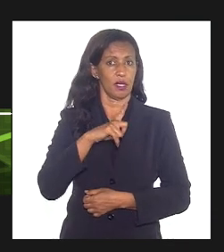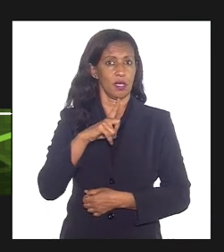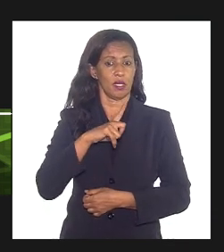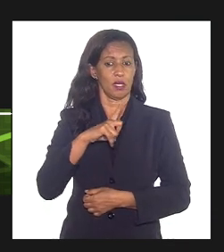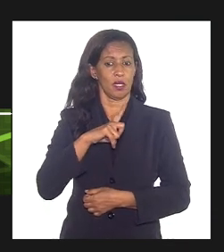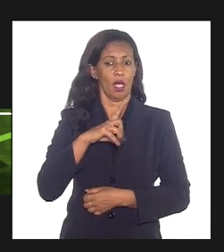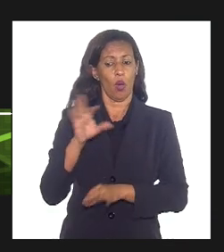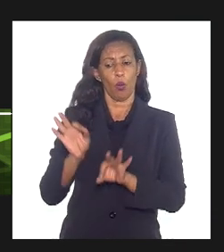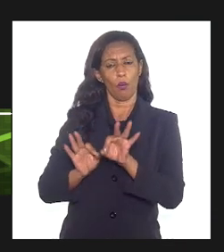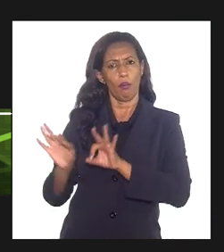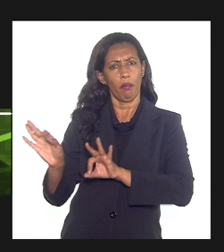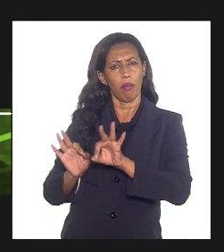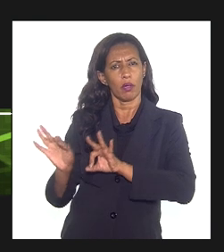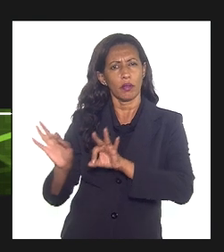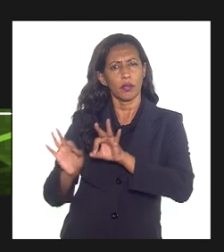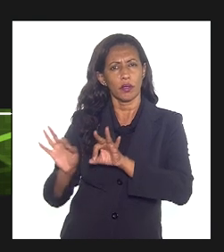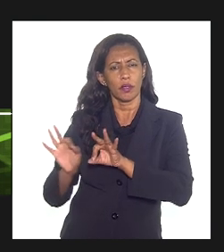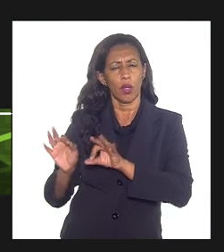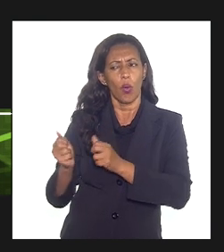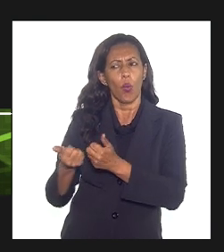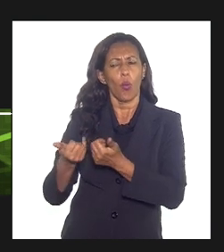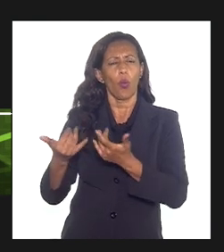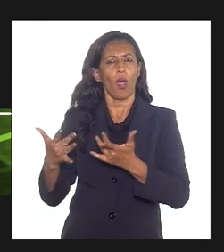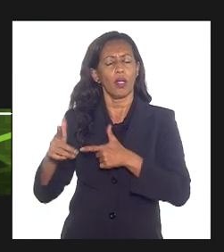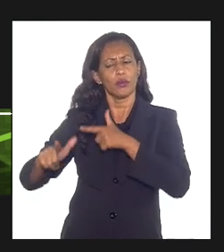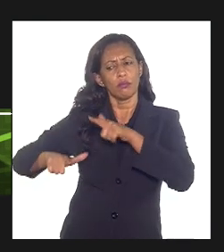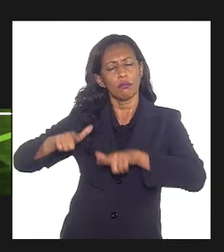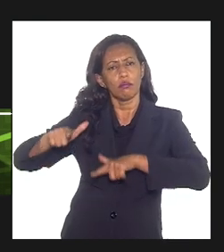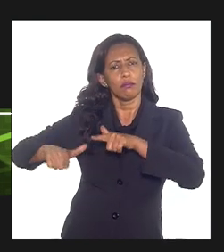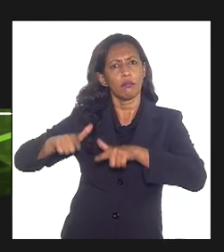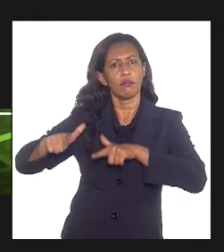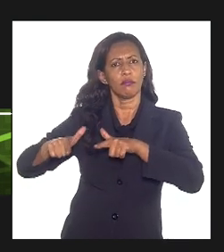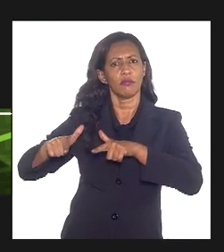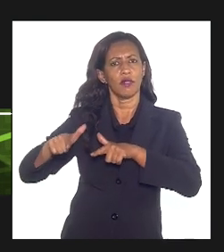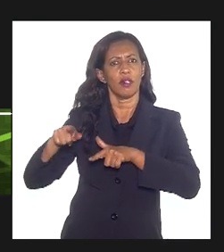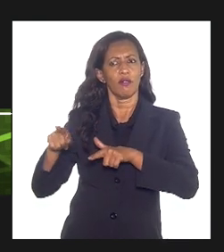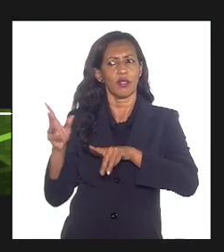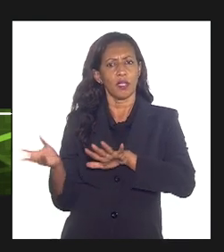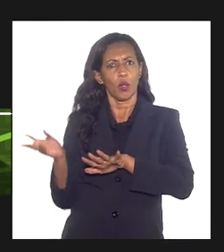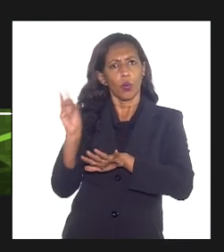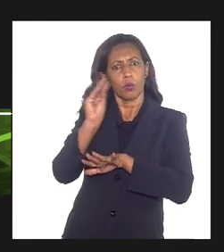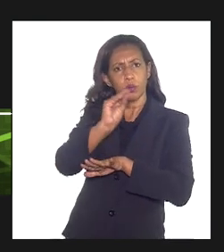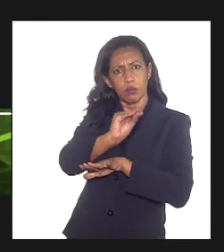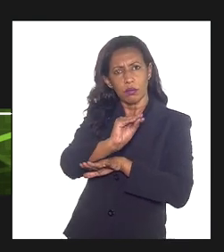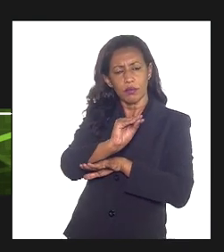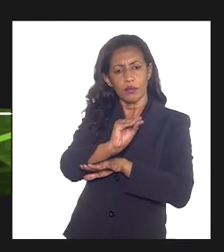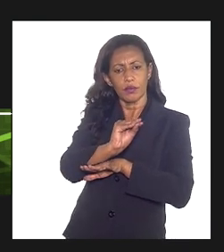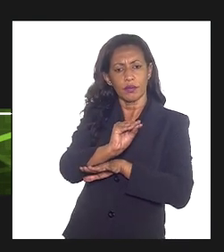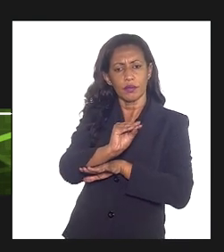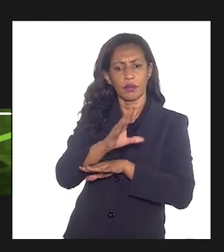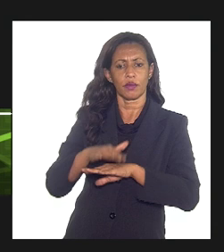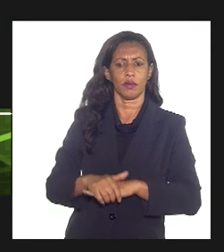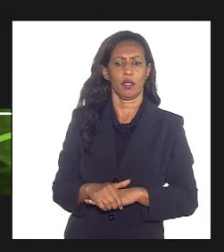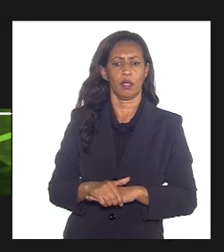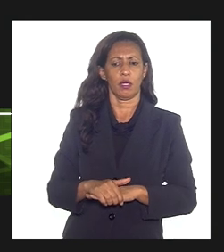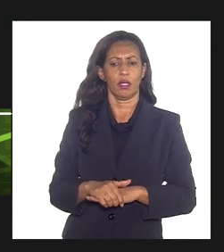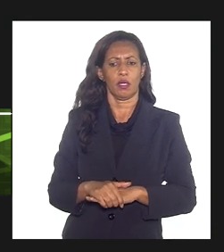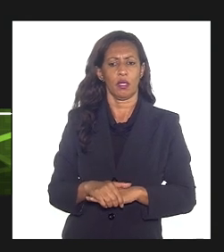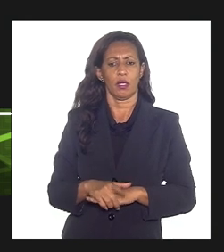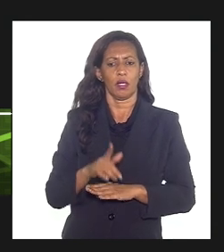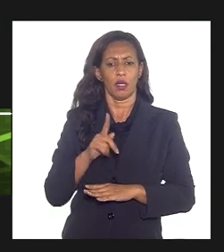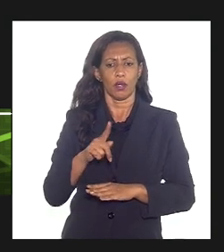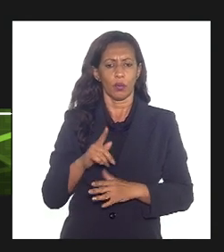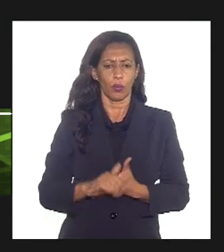planejamento de quais atividades deverão ser incluídas na quantificação da provisão de